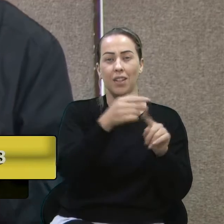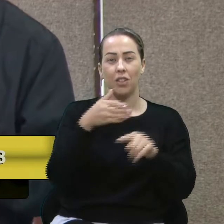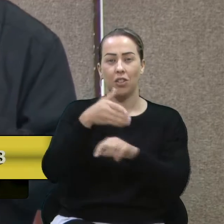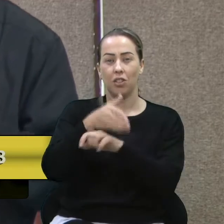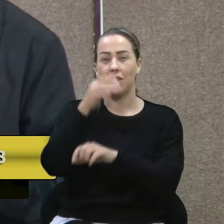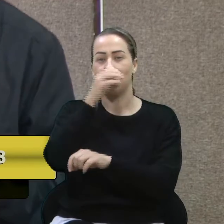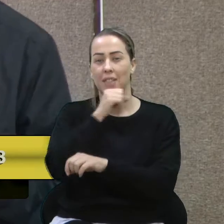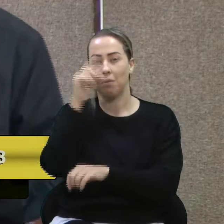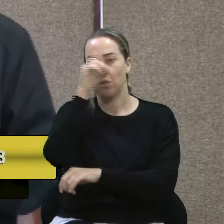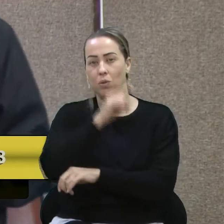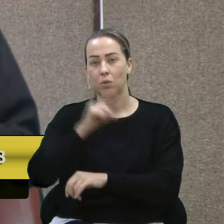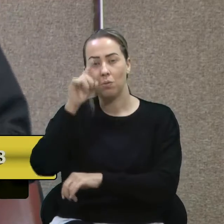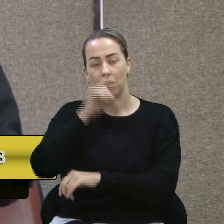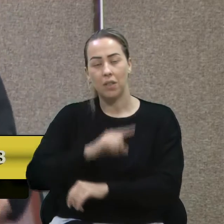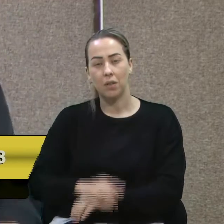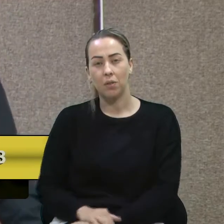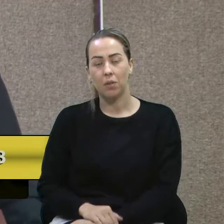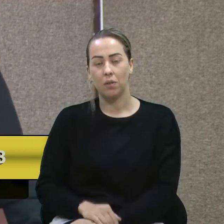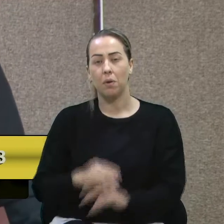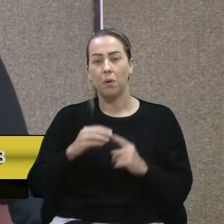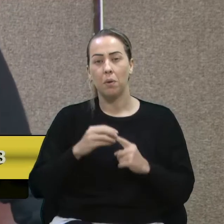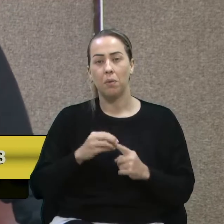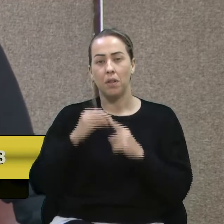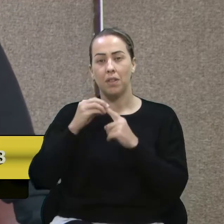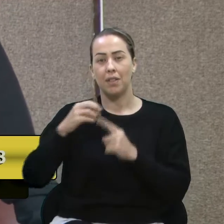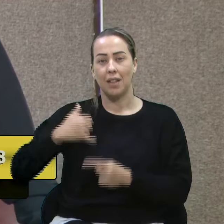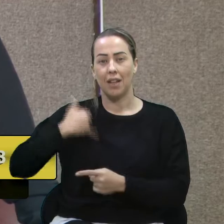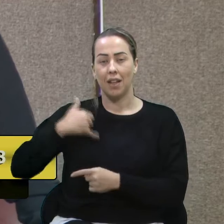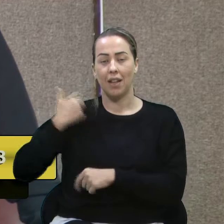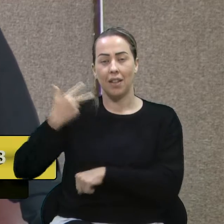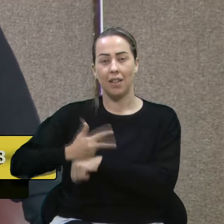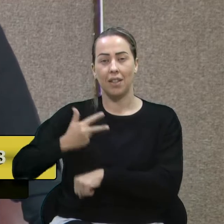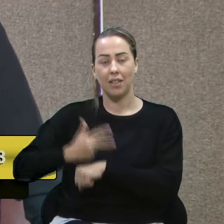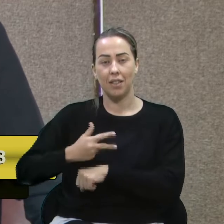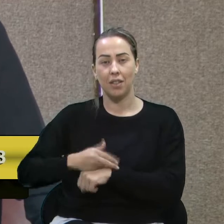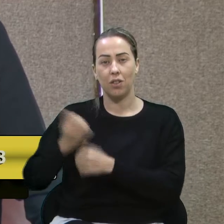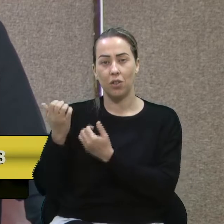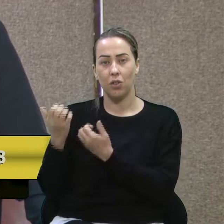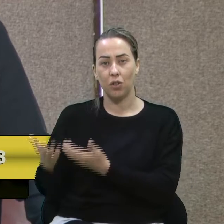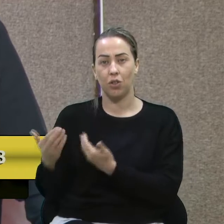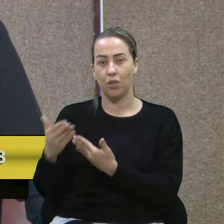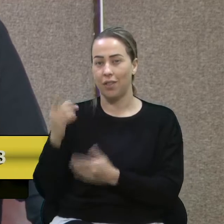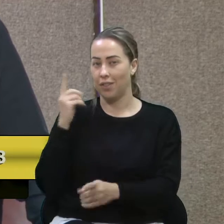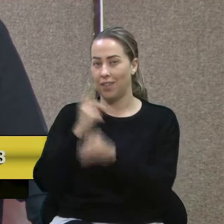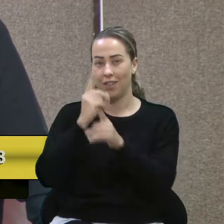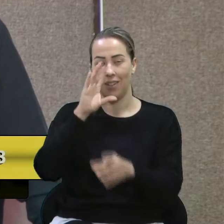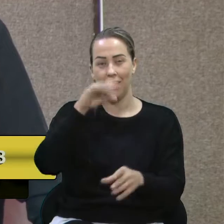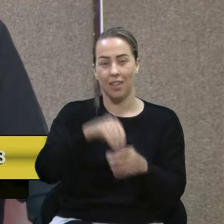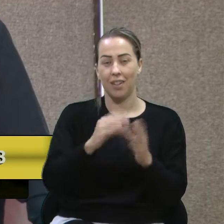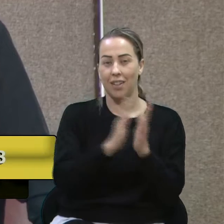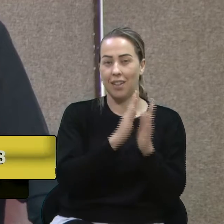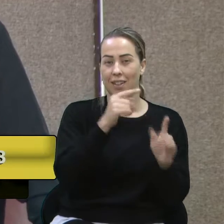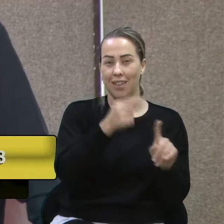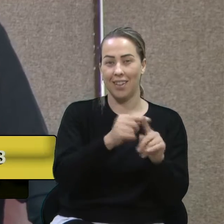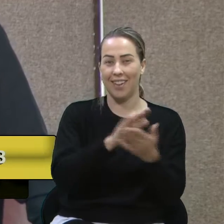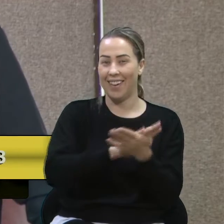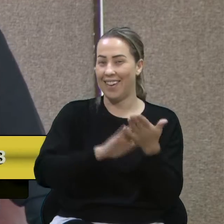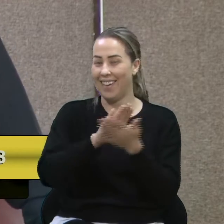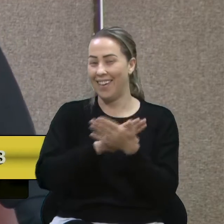sábado e nos domingos, principalmente os idosos, porque os jovens nós não vamos encontrar nas igrejas.